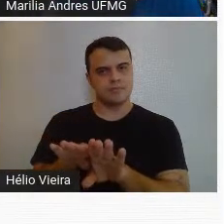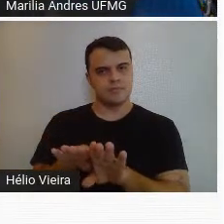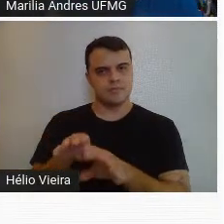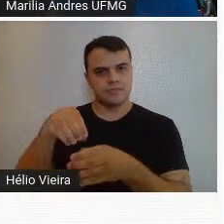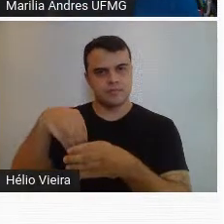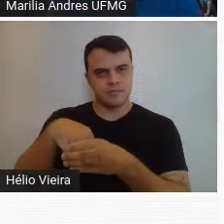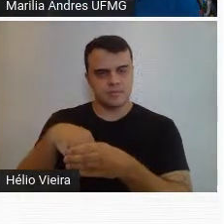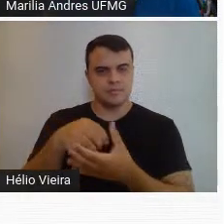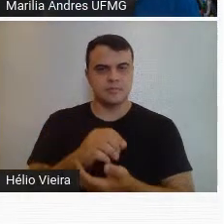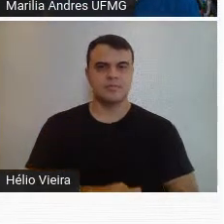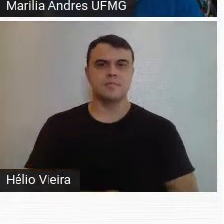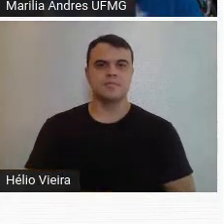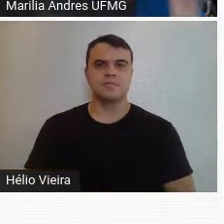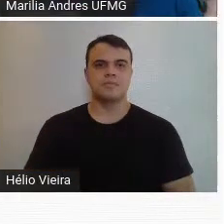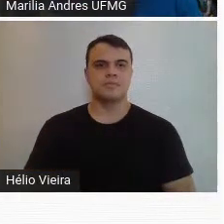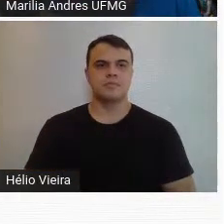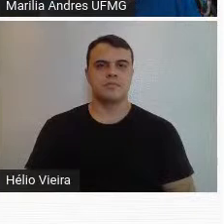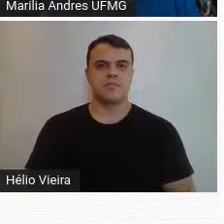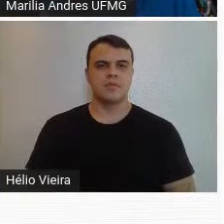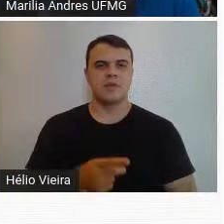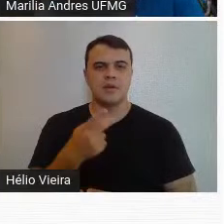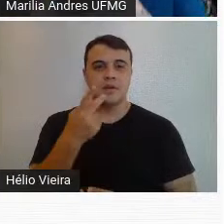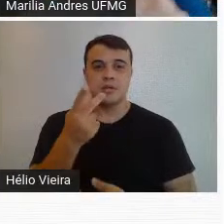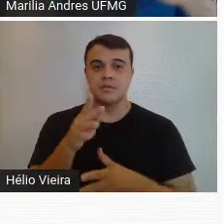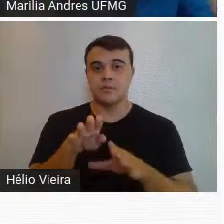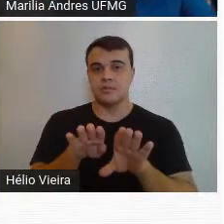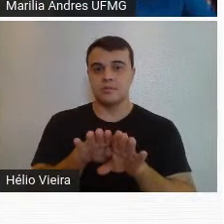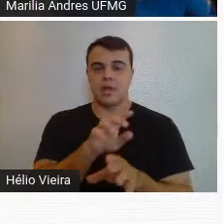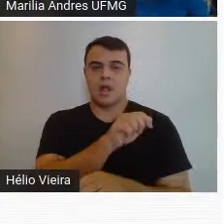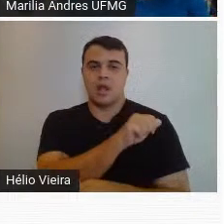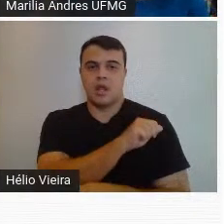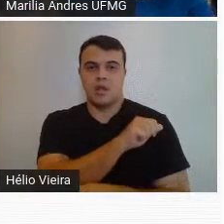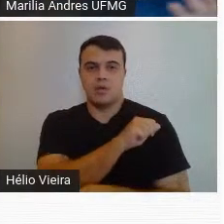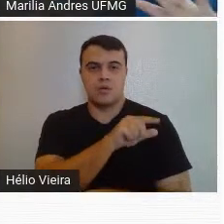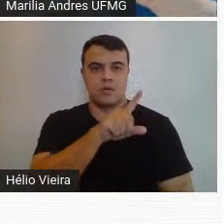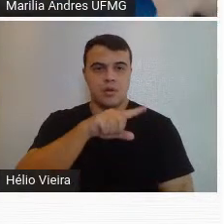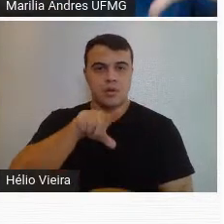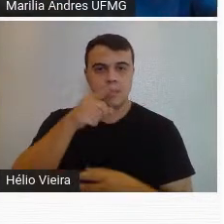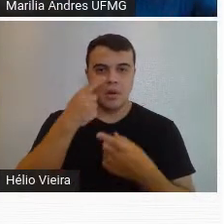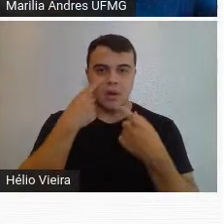Parque Municipal. Então, ele chamava também e levava os alunos para observar